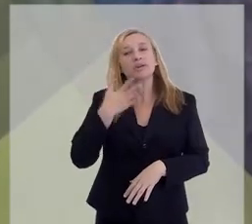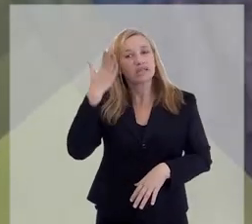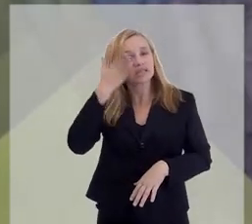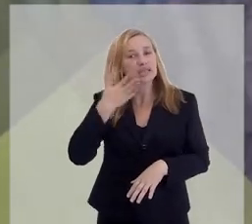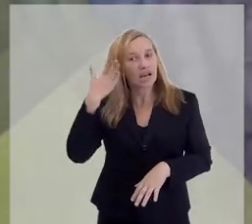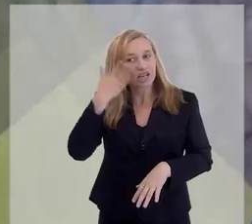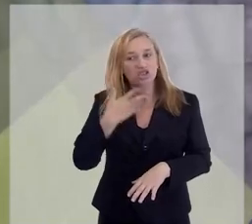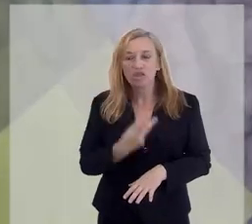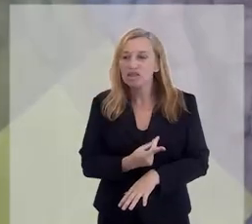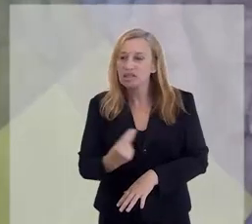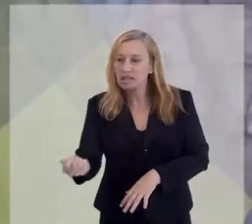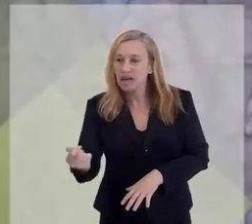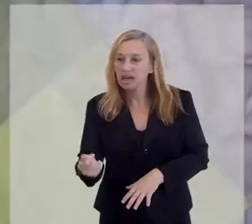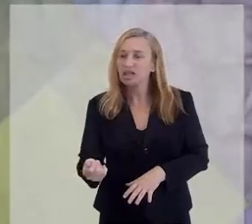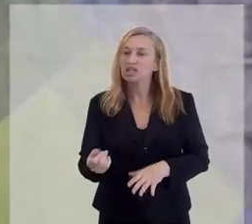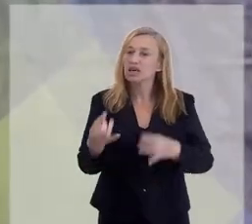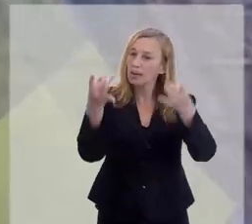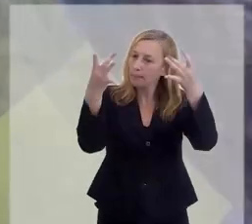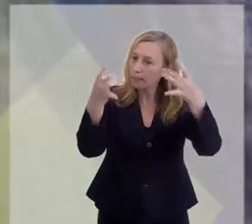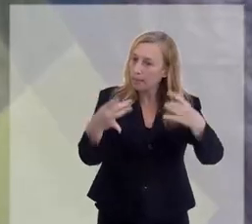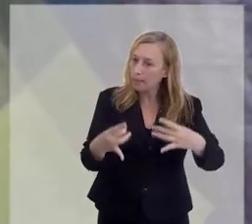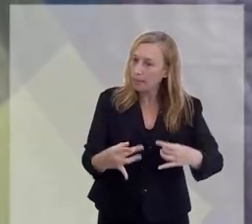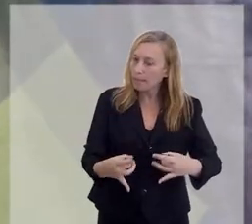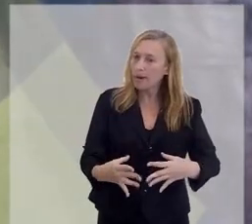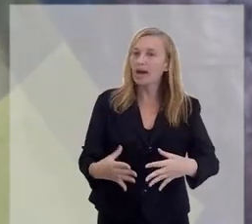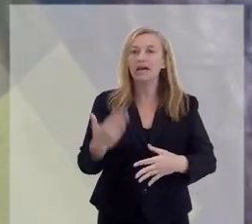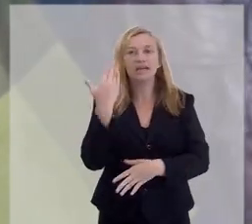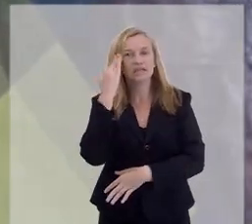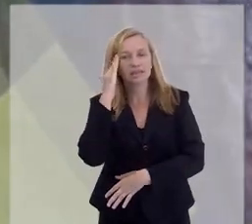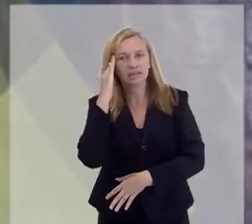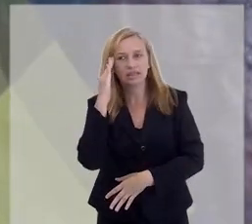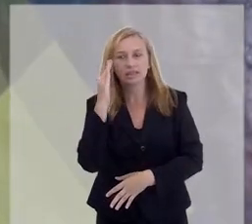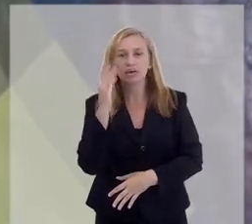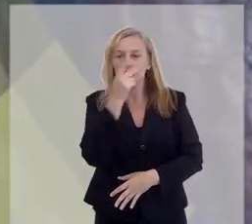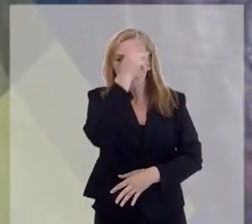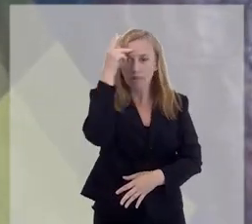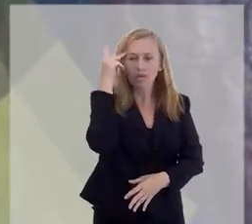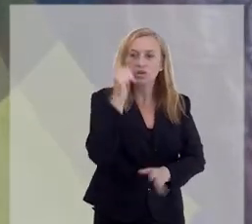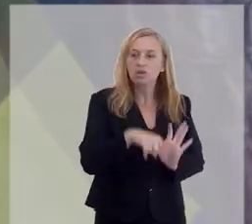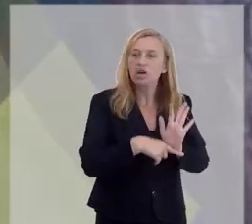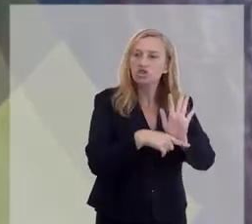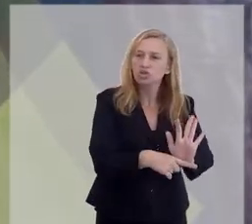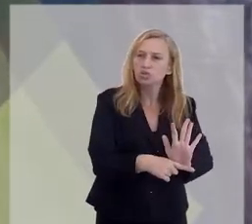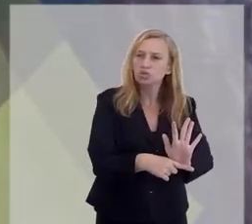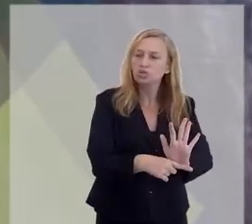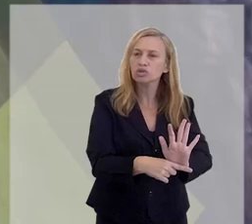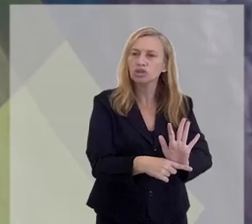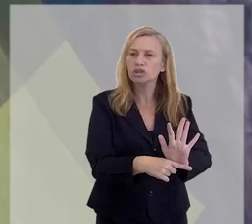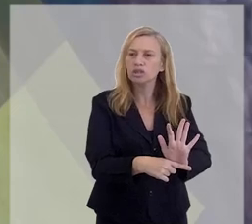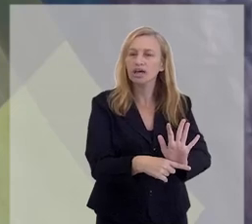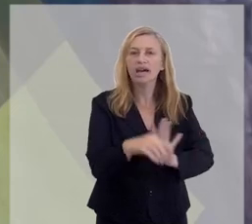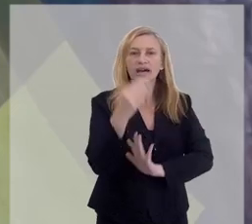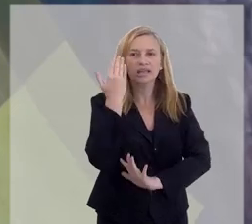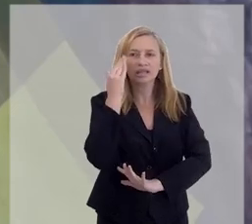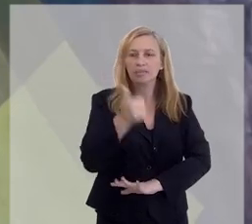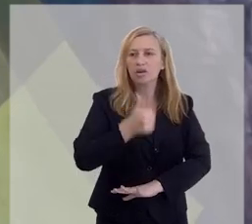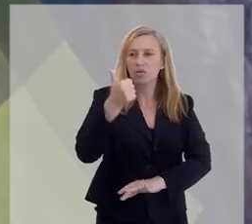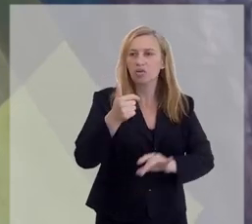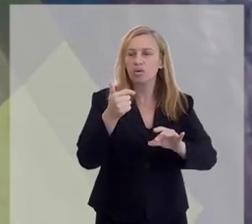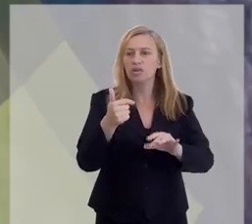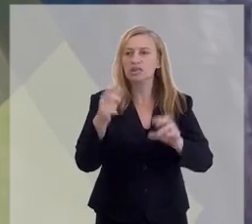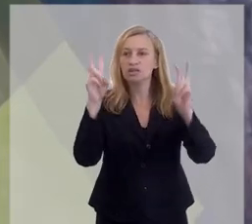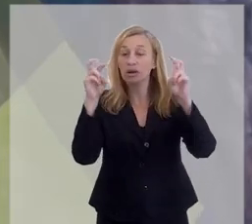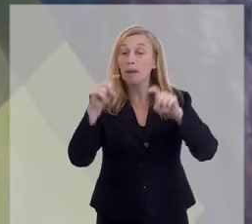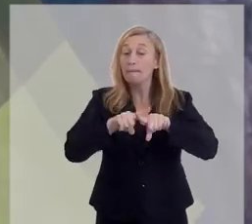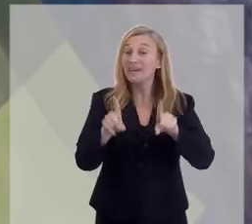saia já lida, entendida, alguém facilite para passar para o público essa